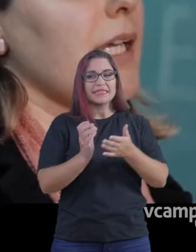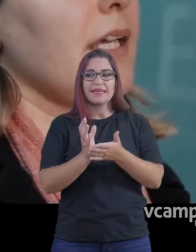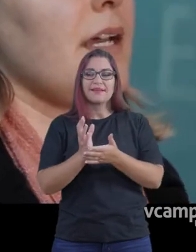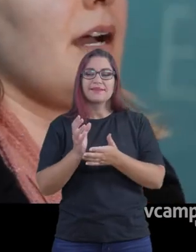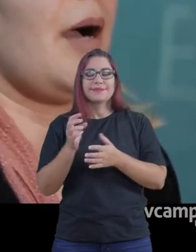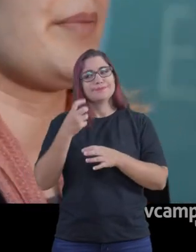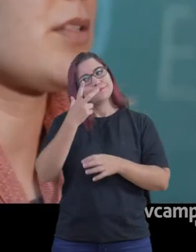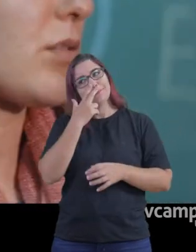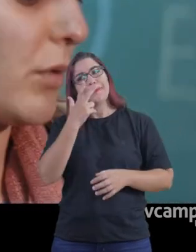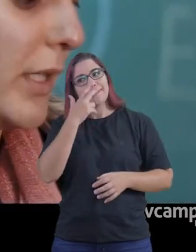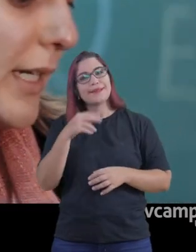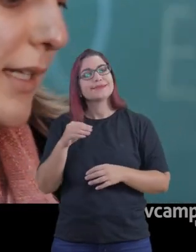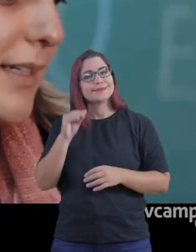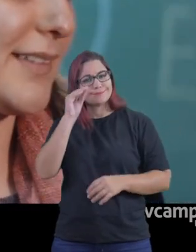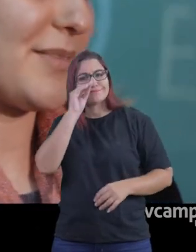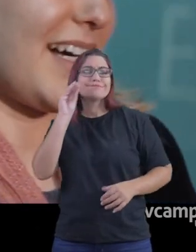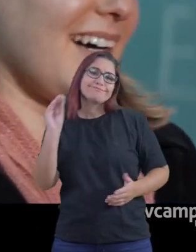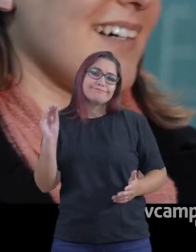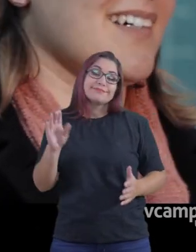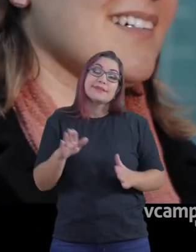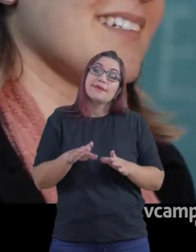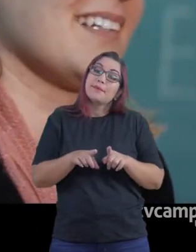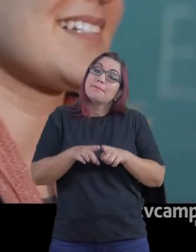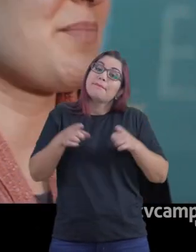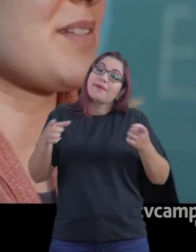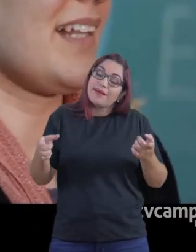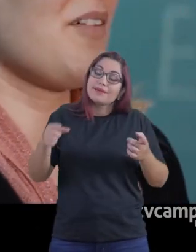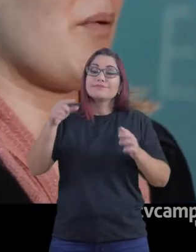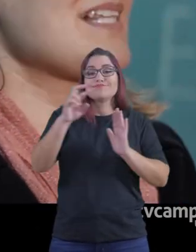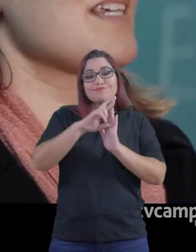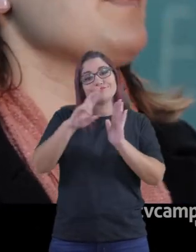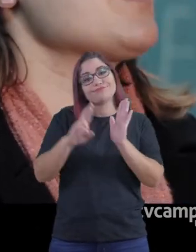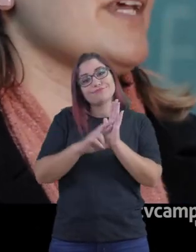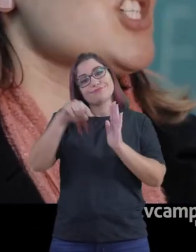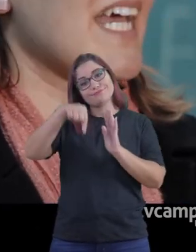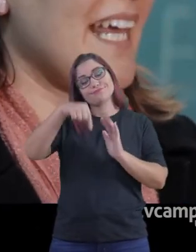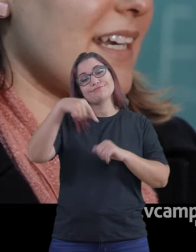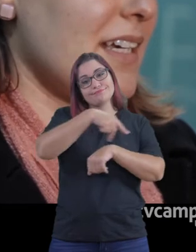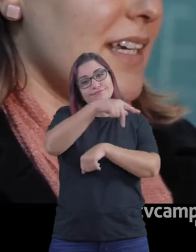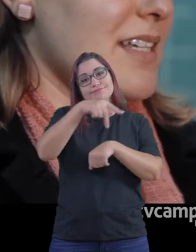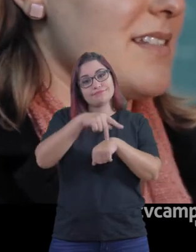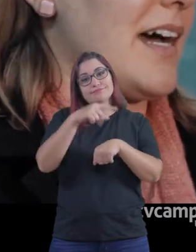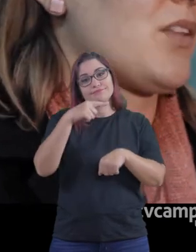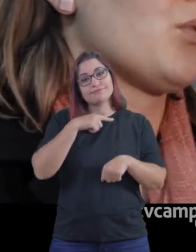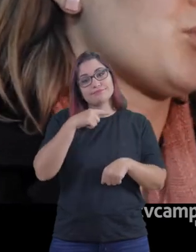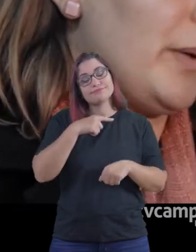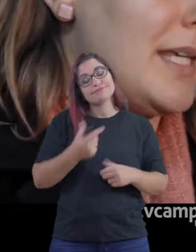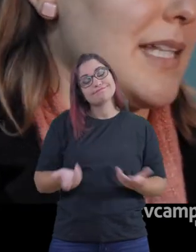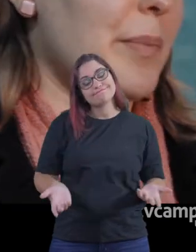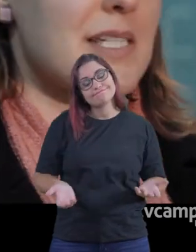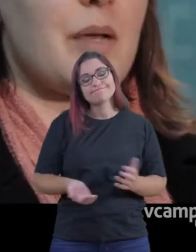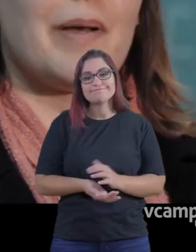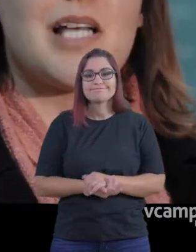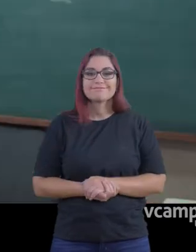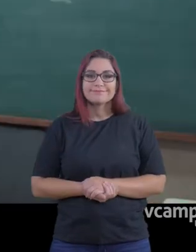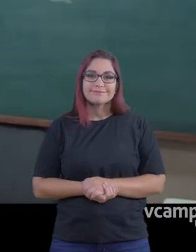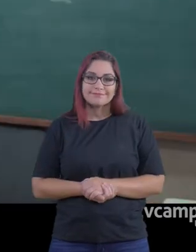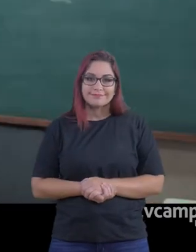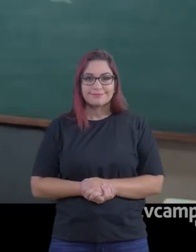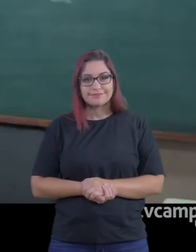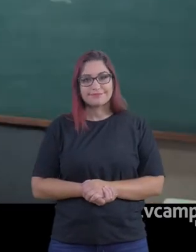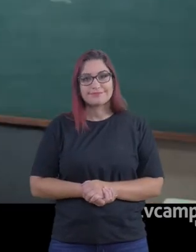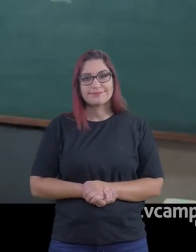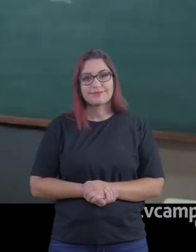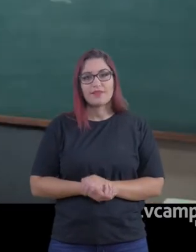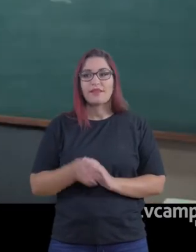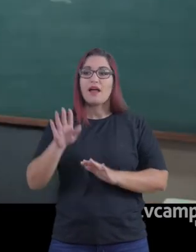ou seja, porque a pessoa não pode simplesmente querer estar num outro país. Ela precisa passar por